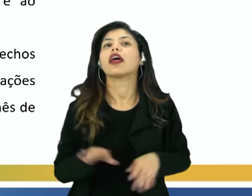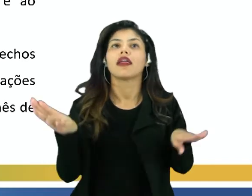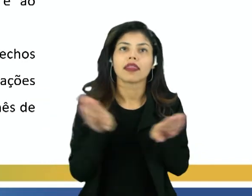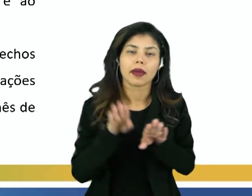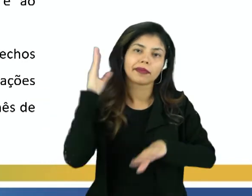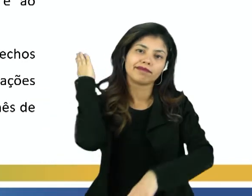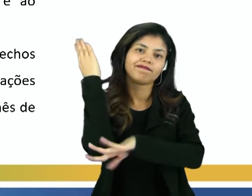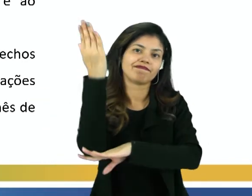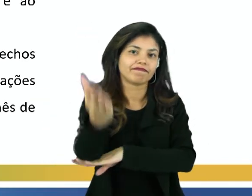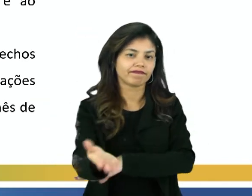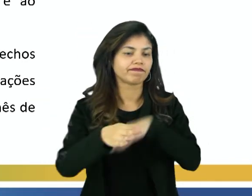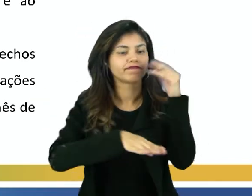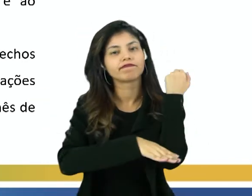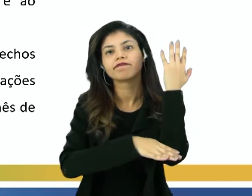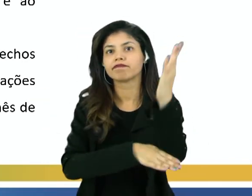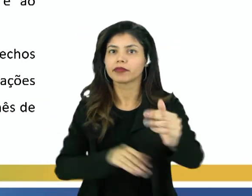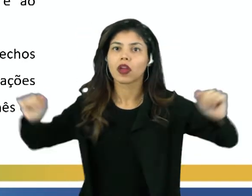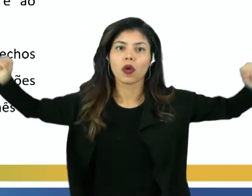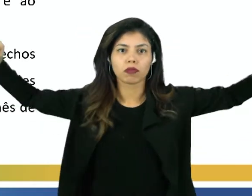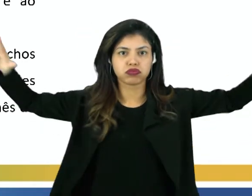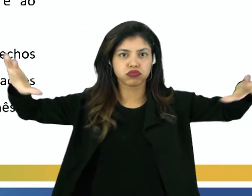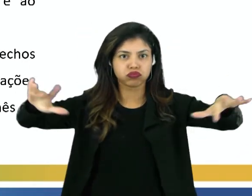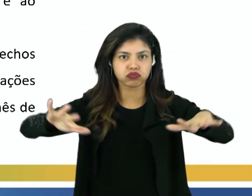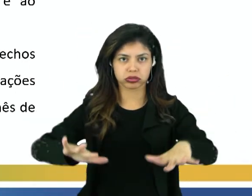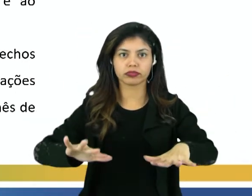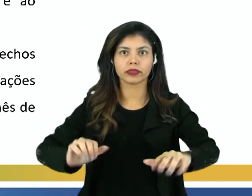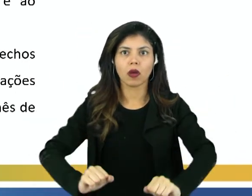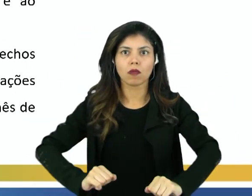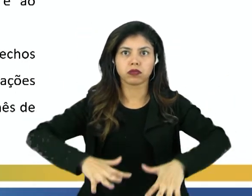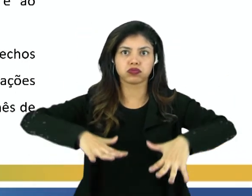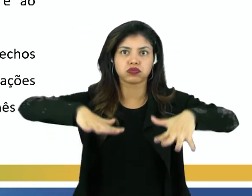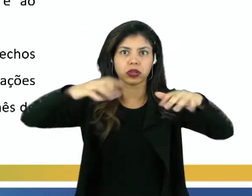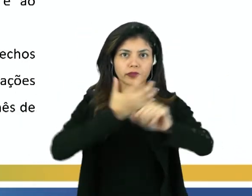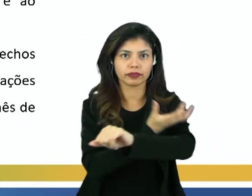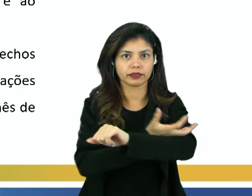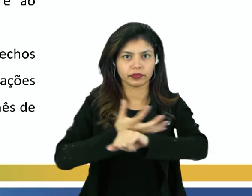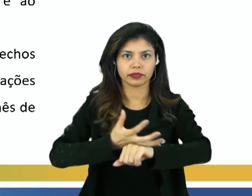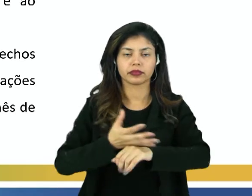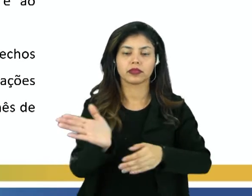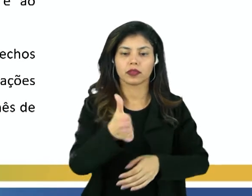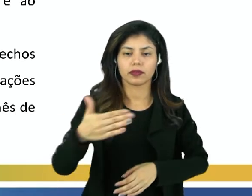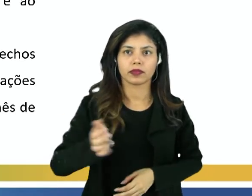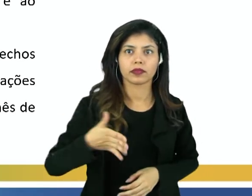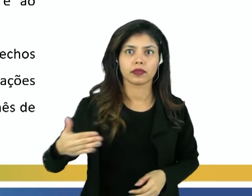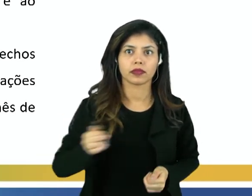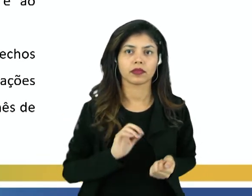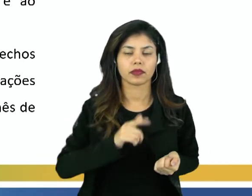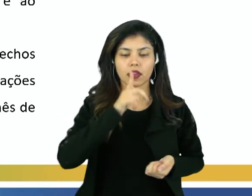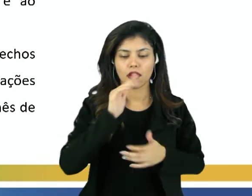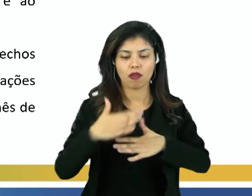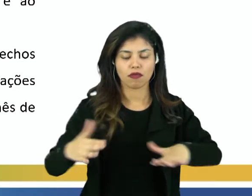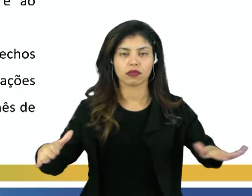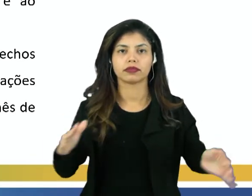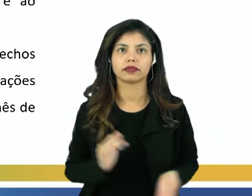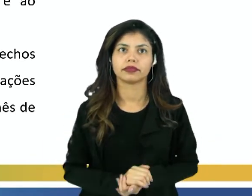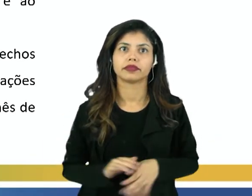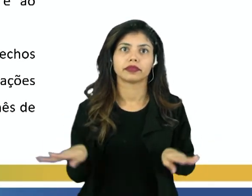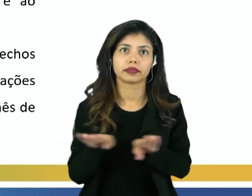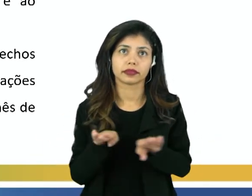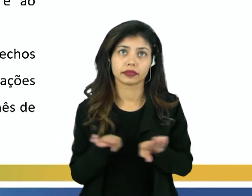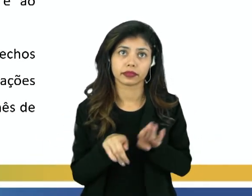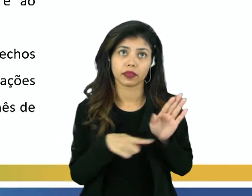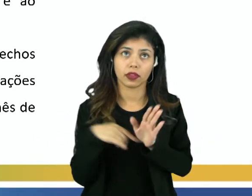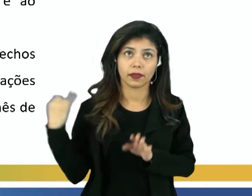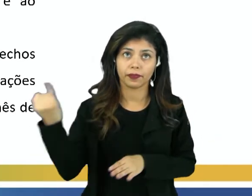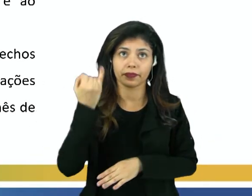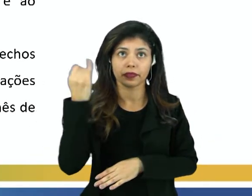árvores ao desbarrancamento das margens e ao crescimento da vegetação aquática. Os rios mais importantes das bacias do